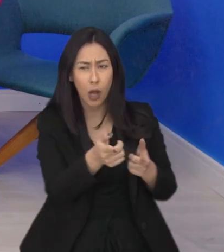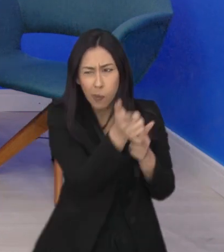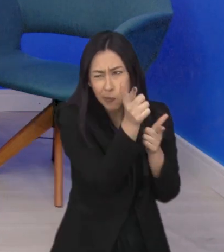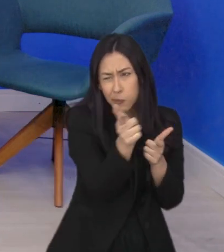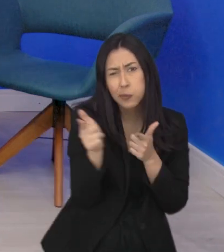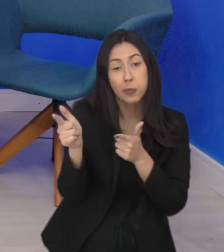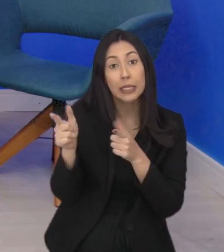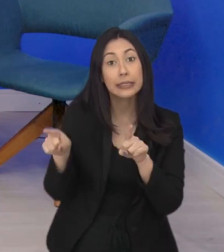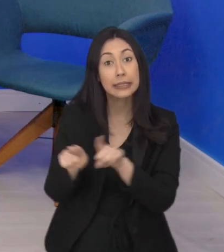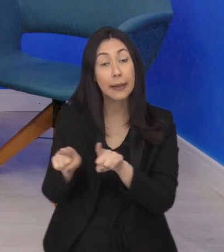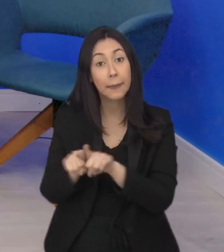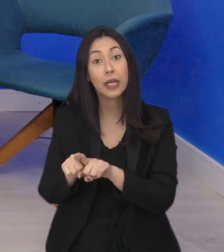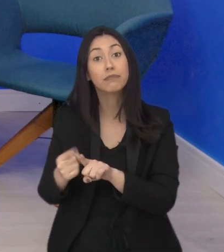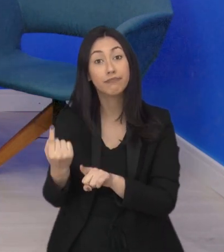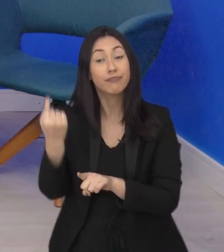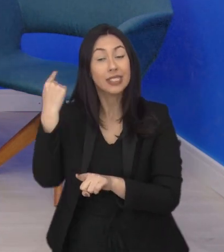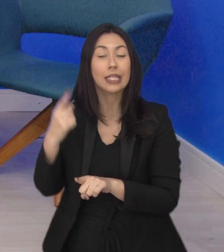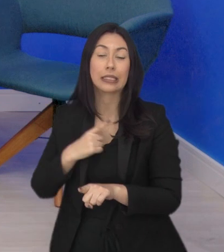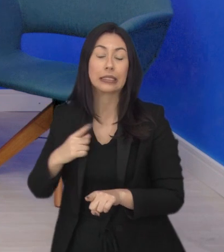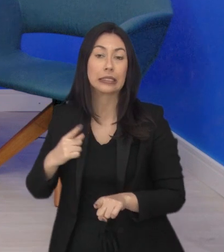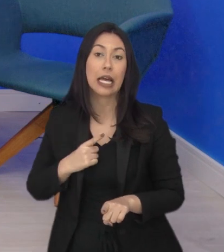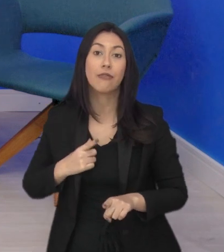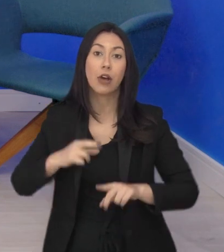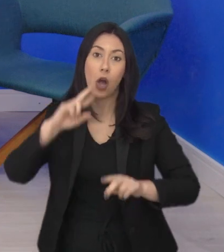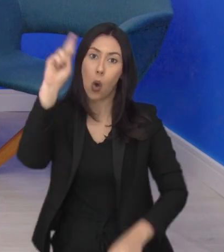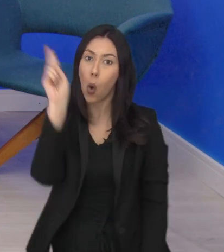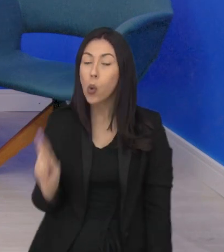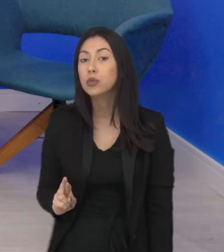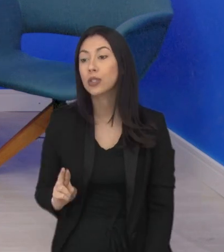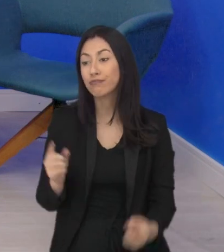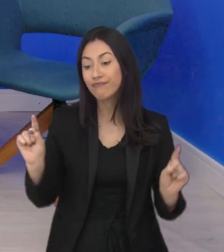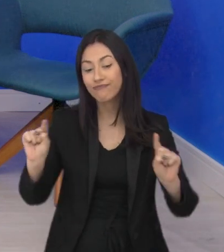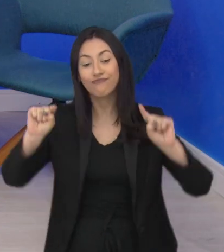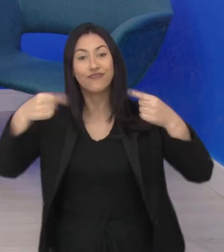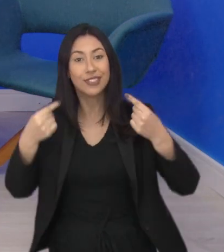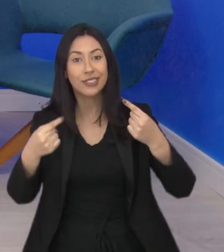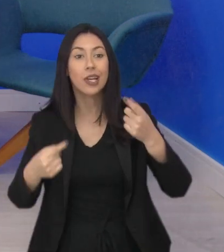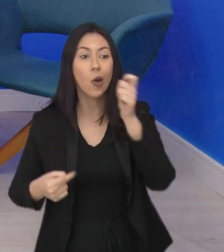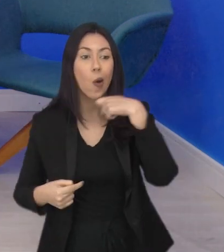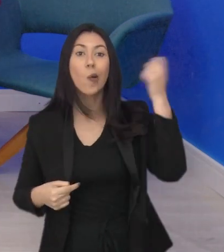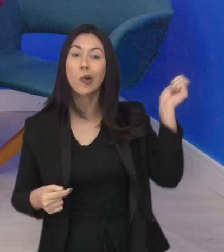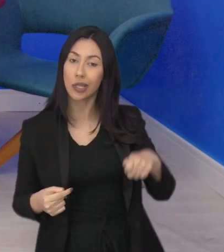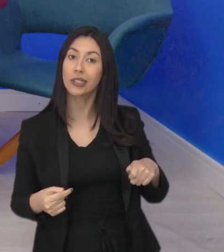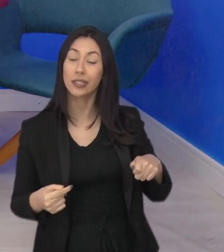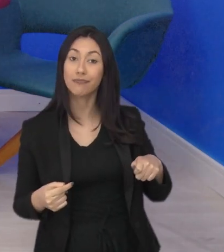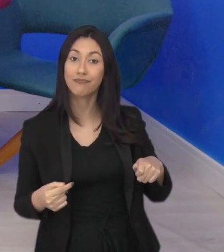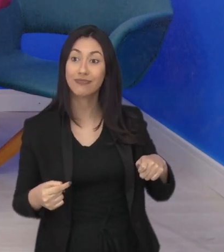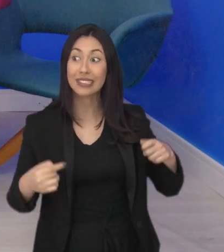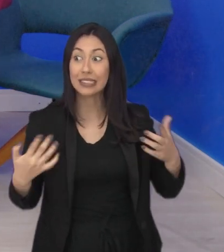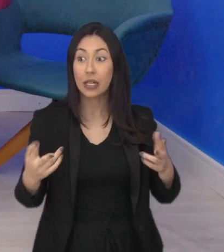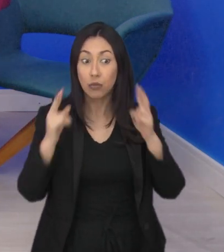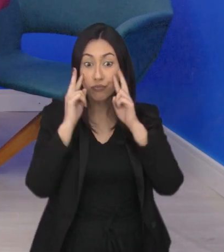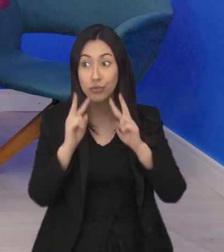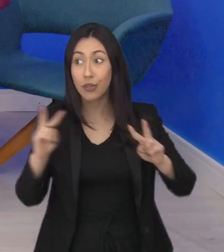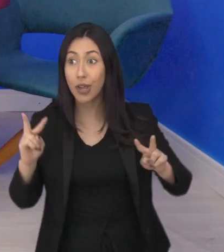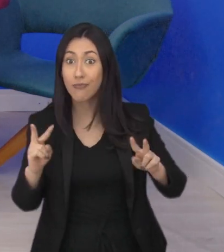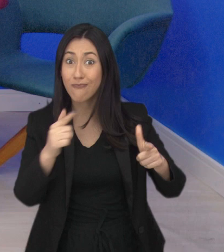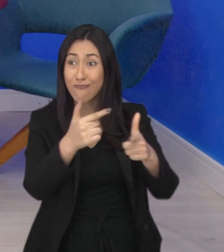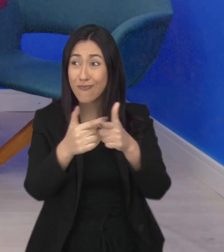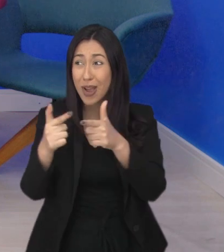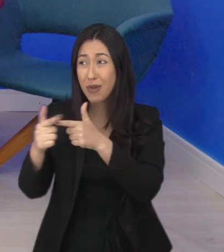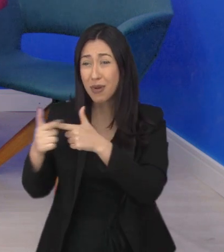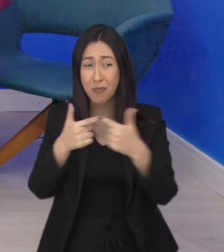que envolve Rússia e Ucrânia impacta a política internacional. Diante de cenários extremos como esses, muitas pessoas